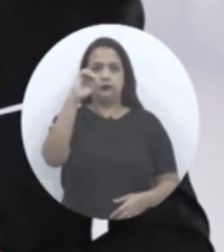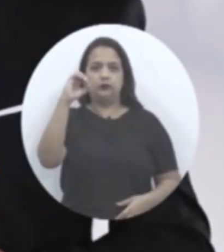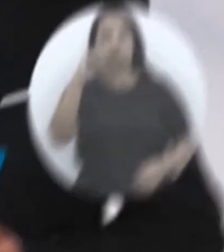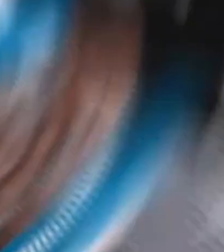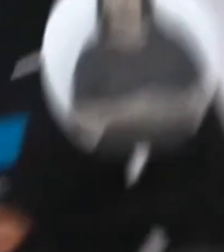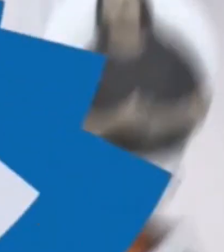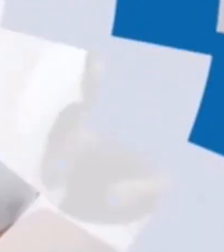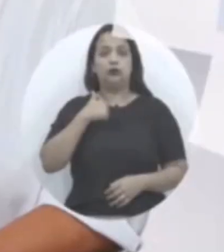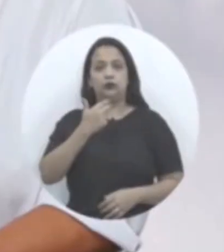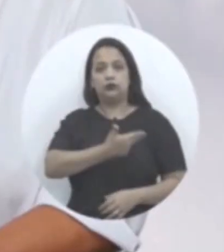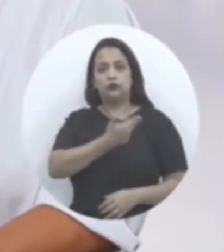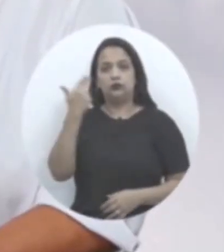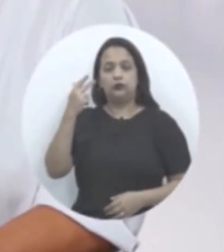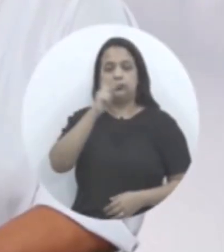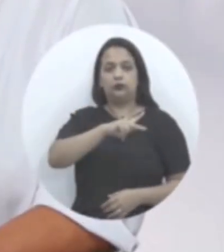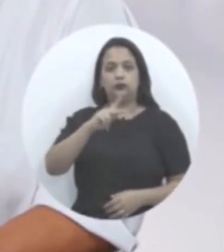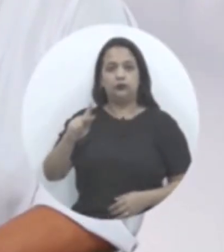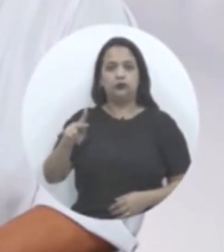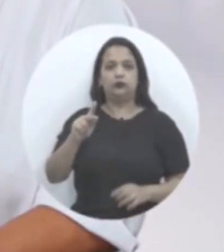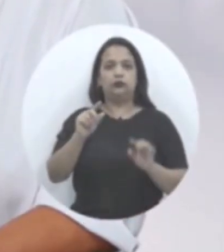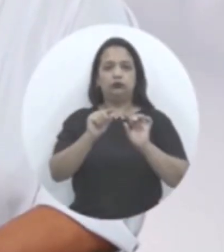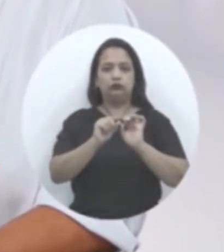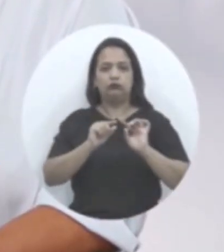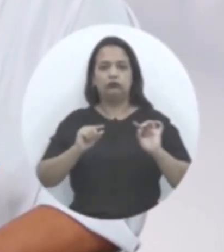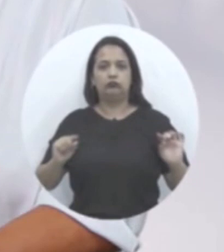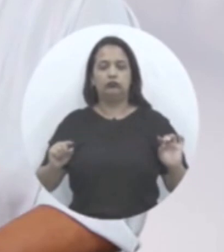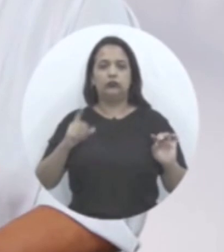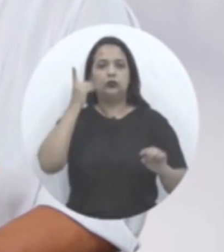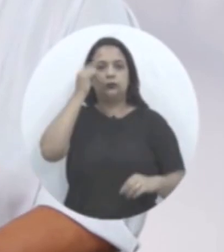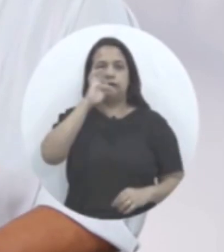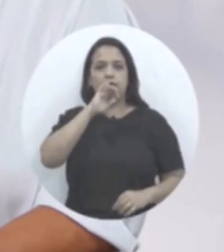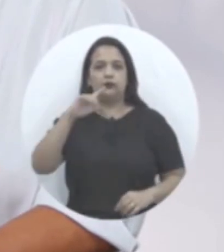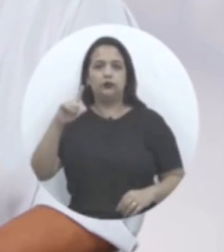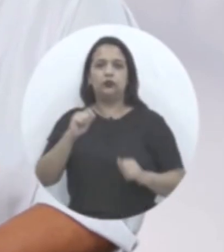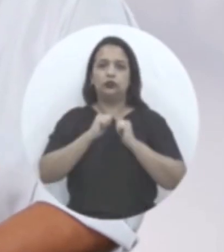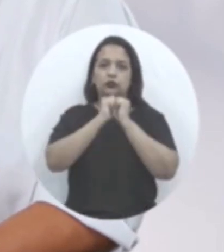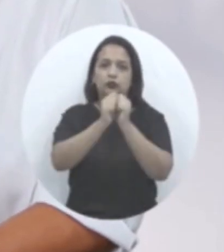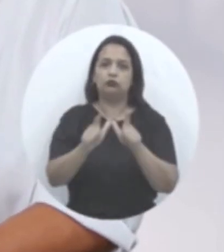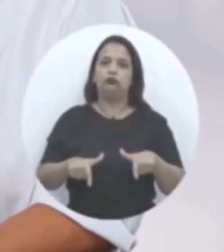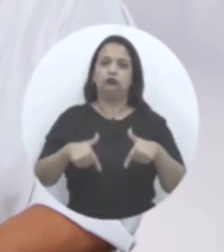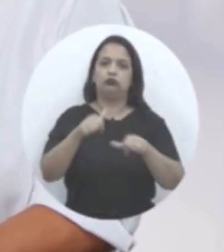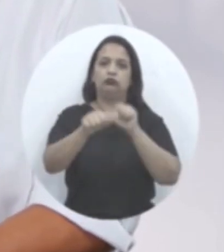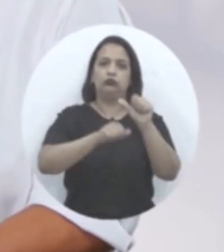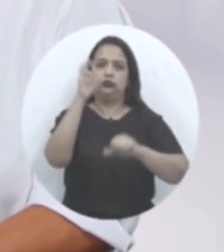federal. Meu número é mil. Sou a professora Clementina, candidata a deputada federal.